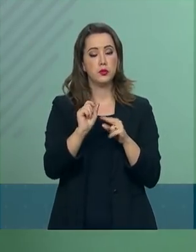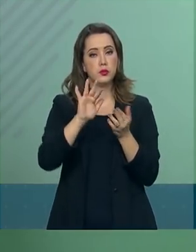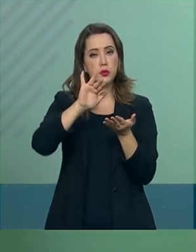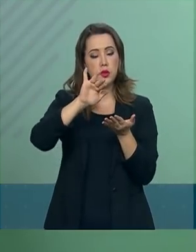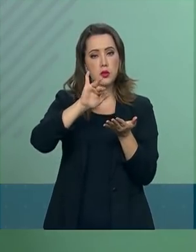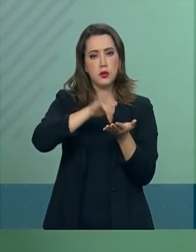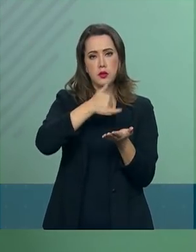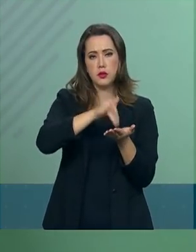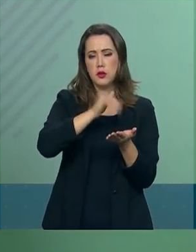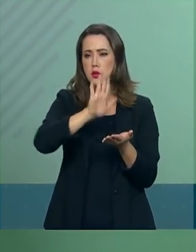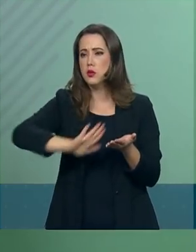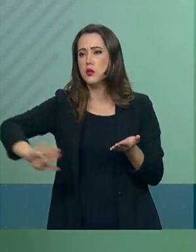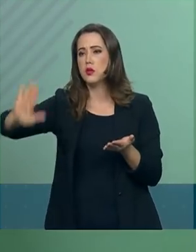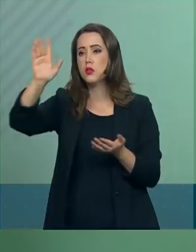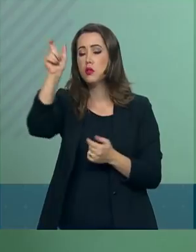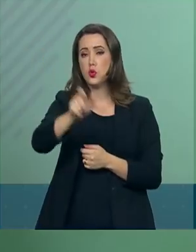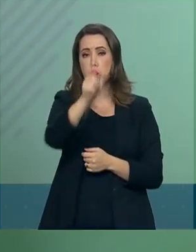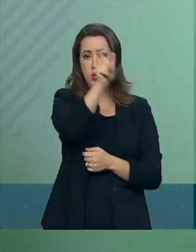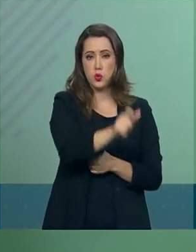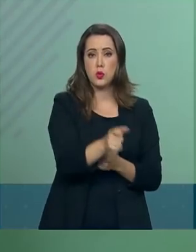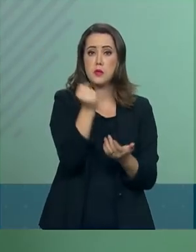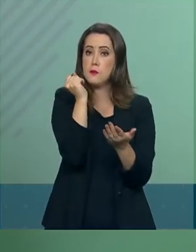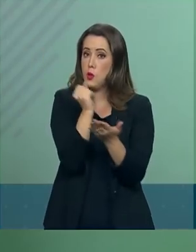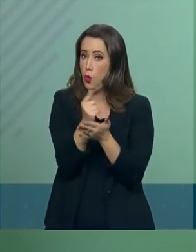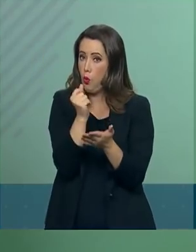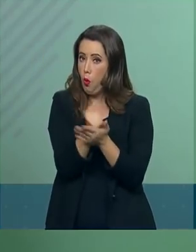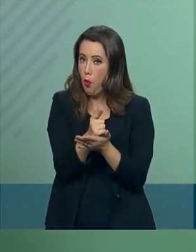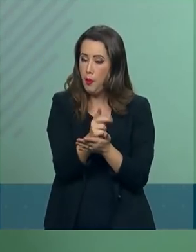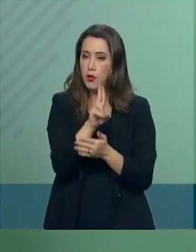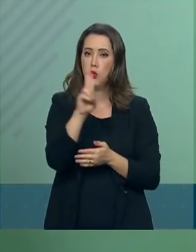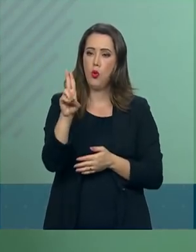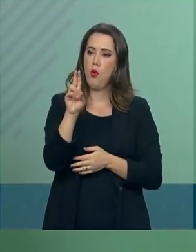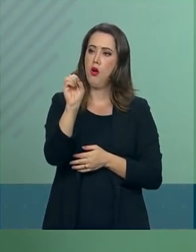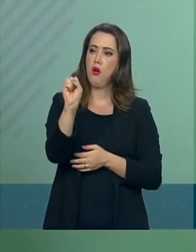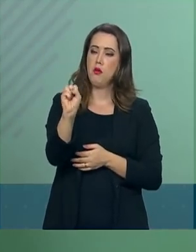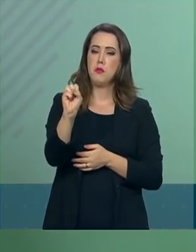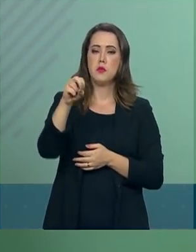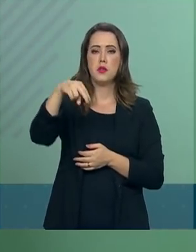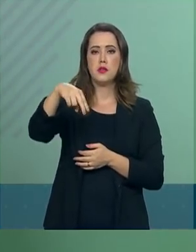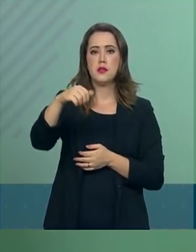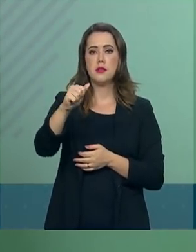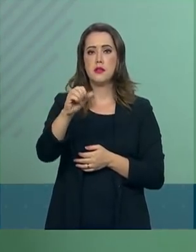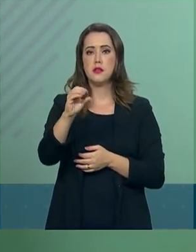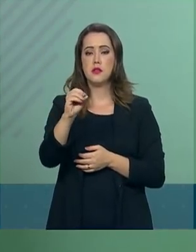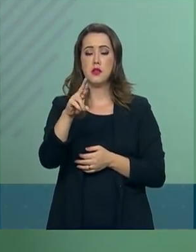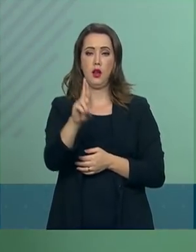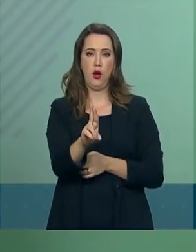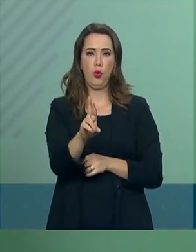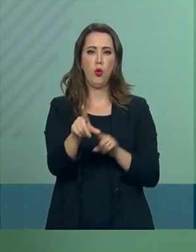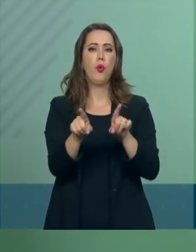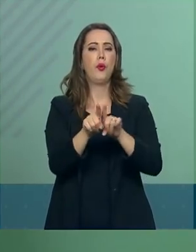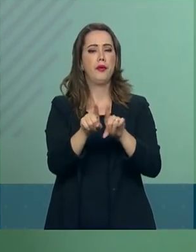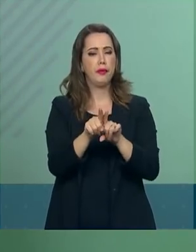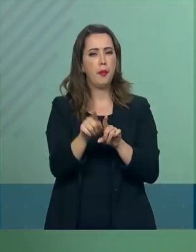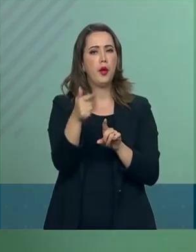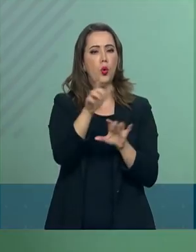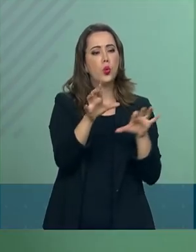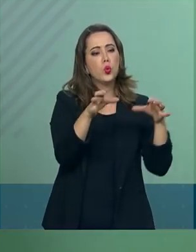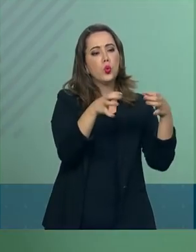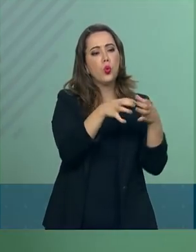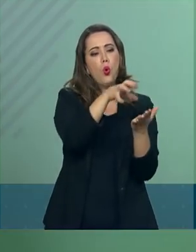Secretaria Nacional do Consumidor, a Senacom, e o Conselho Nacional de Justiça, CNJ,